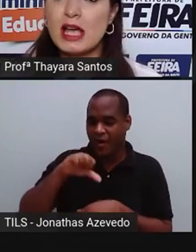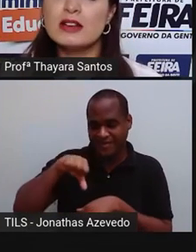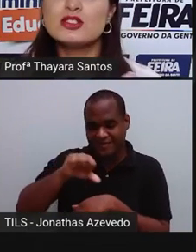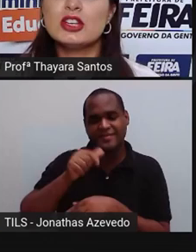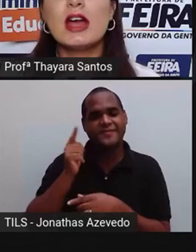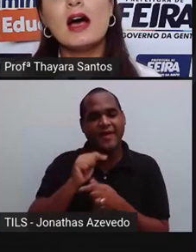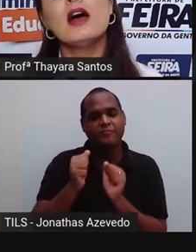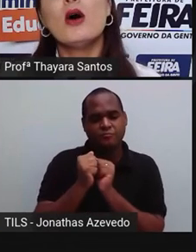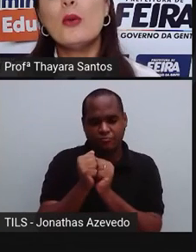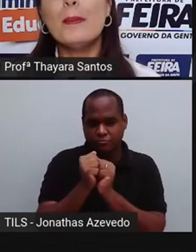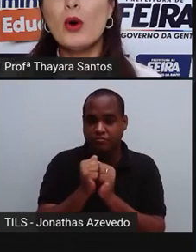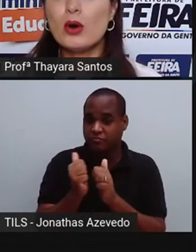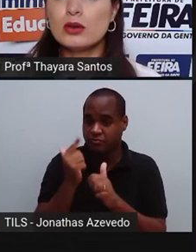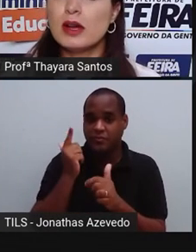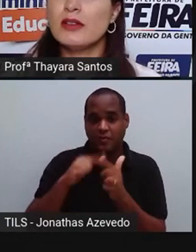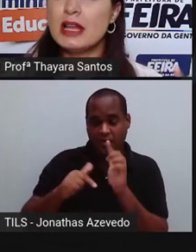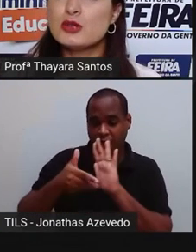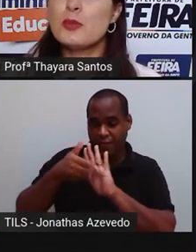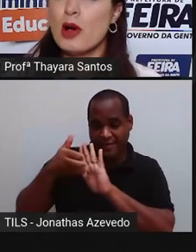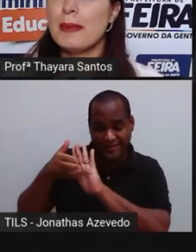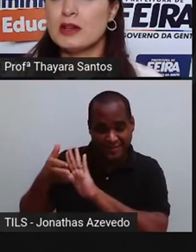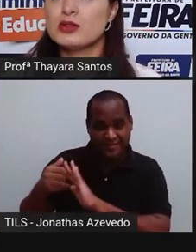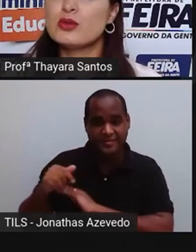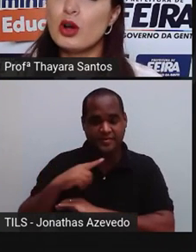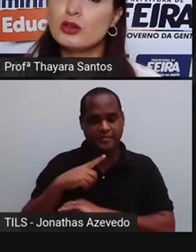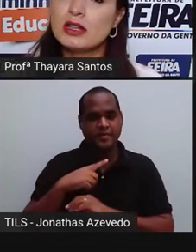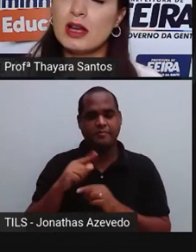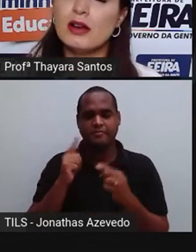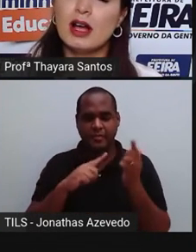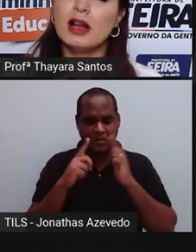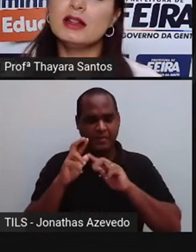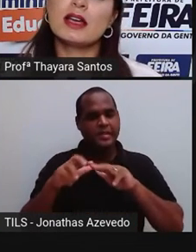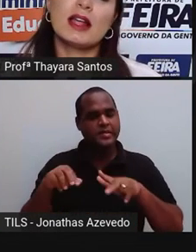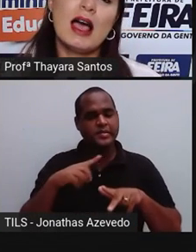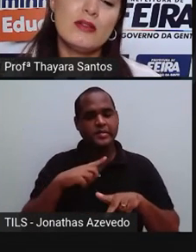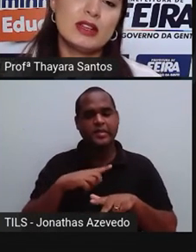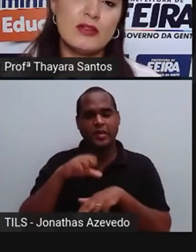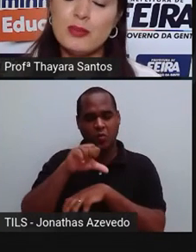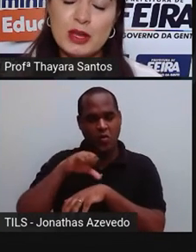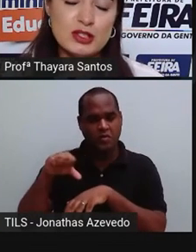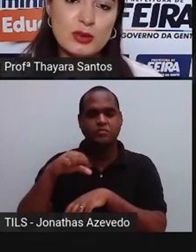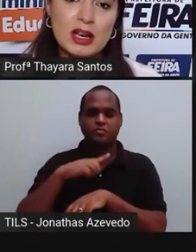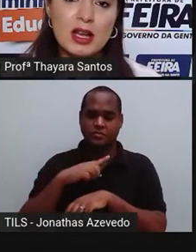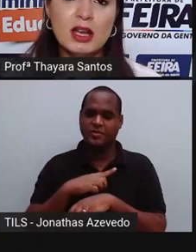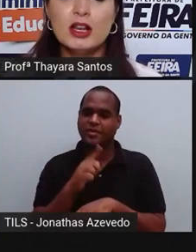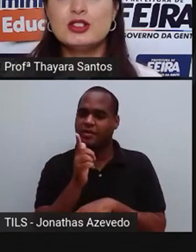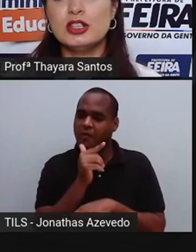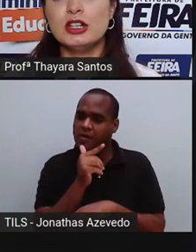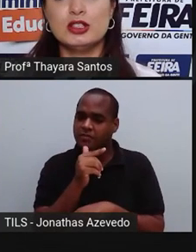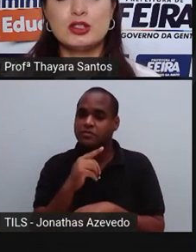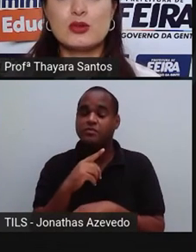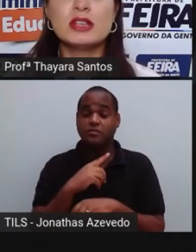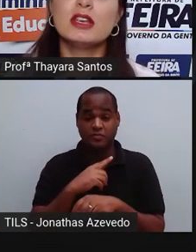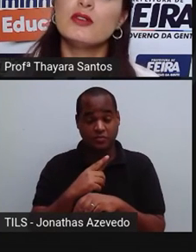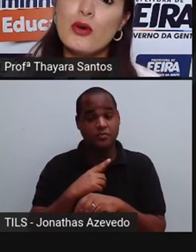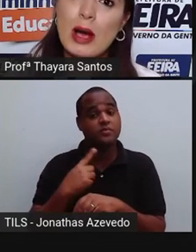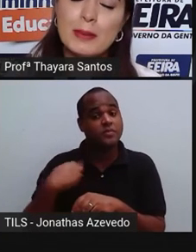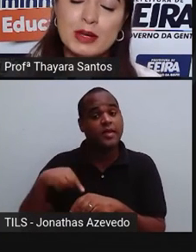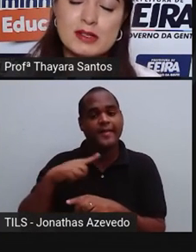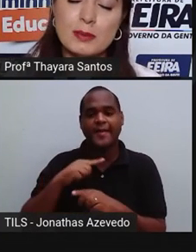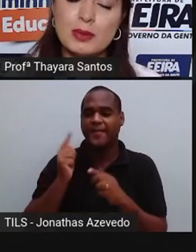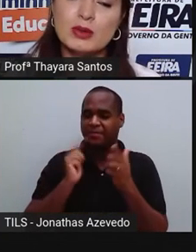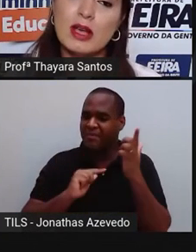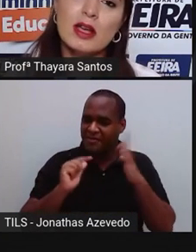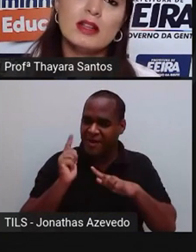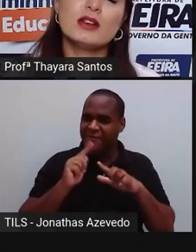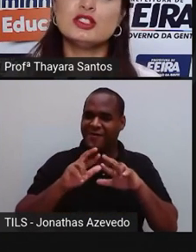Então a gente consegue tirar um pouco, na verdade, boa parte do óleo que está ali naquela ave, que estava impedindo ela de conseguir voar,